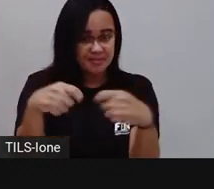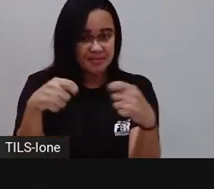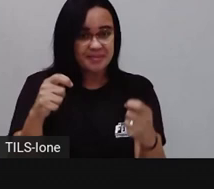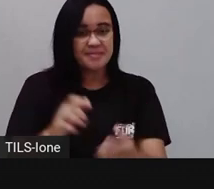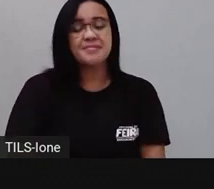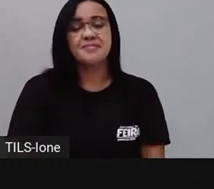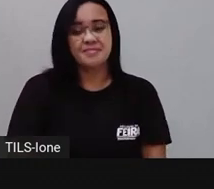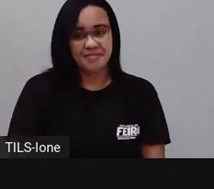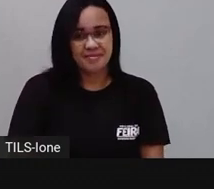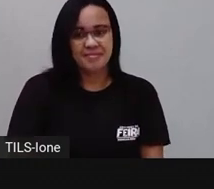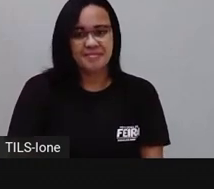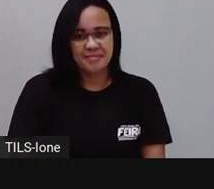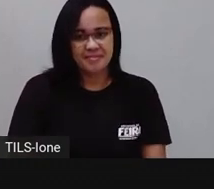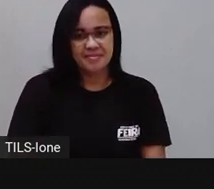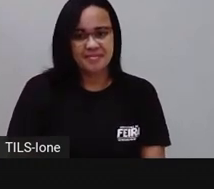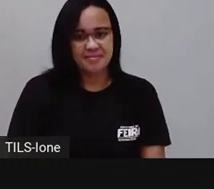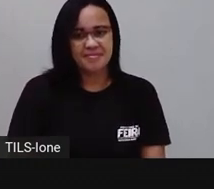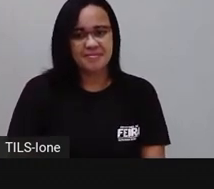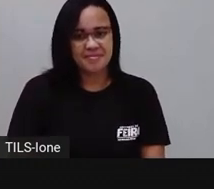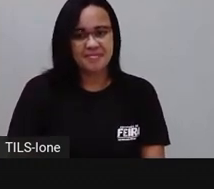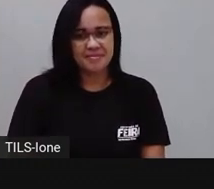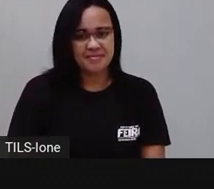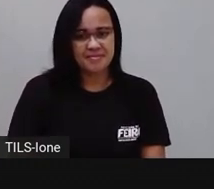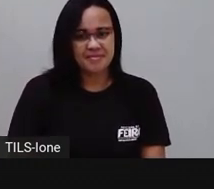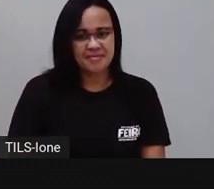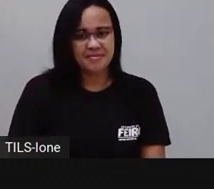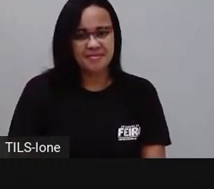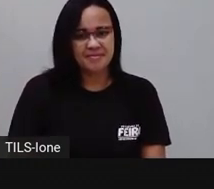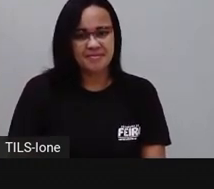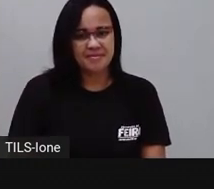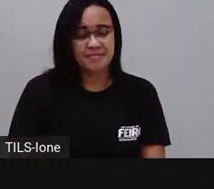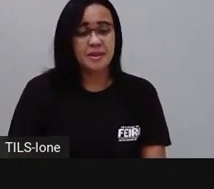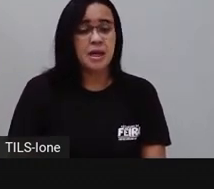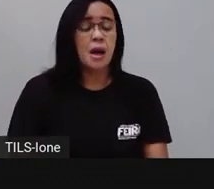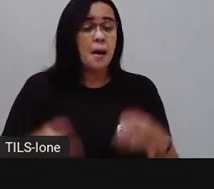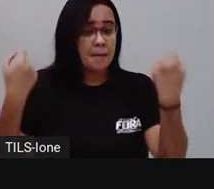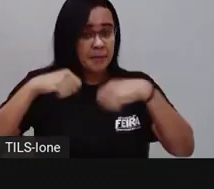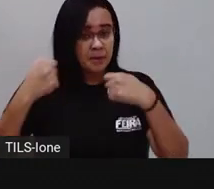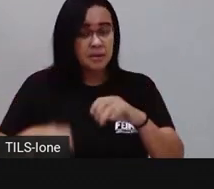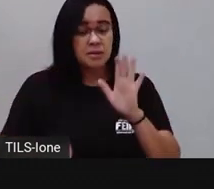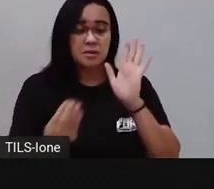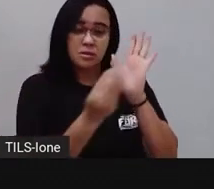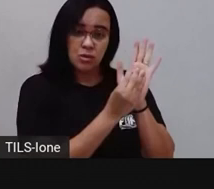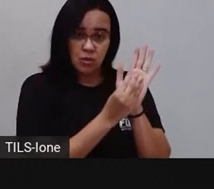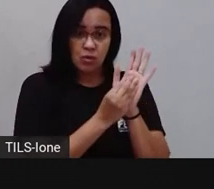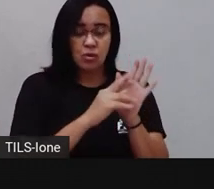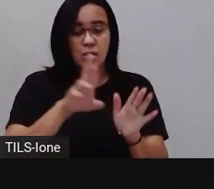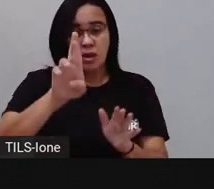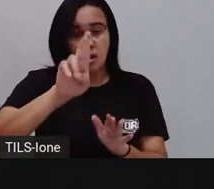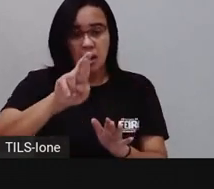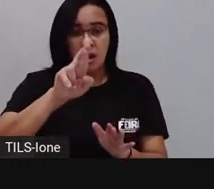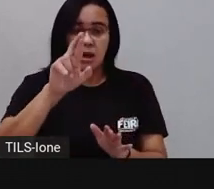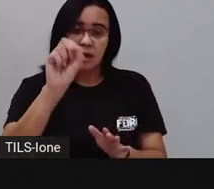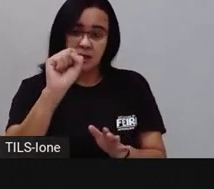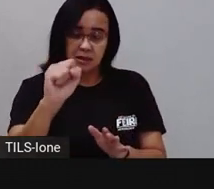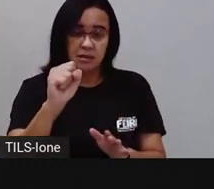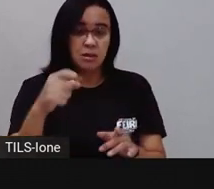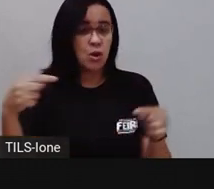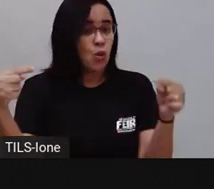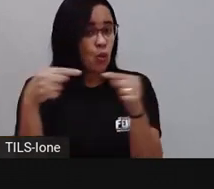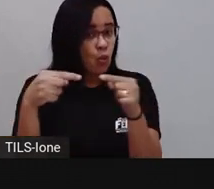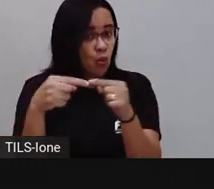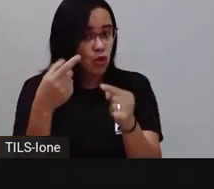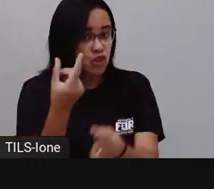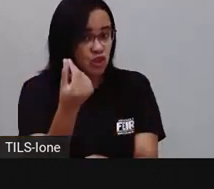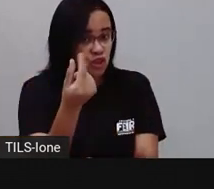Opa, Pro, esqueceu do R cifrão. Tem que colocar, hein? Se a gente não colocar o r cifrão, não fica dinheiro. Falando